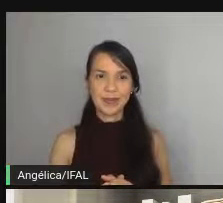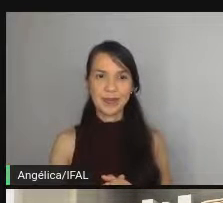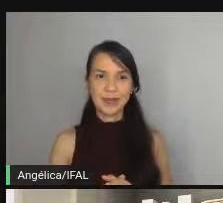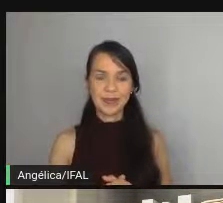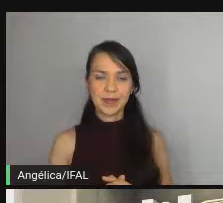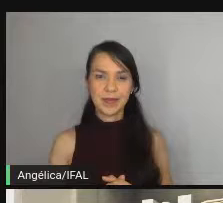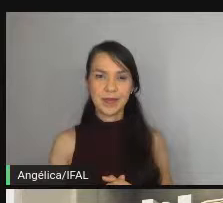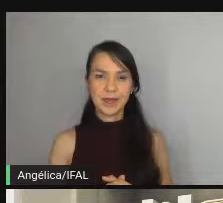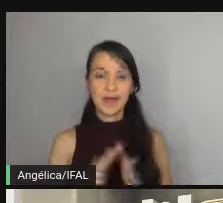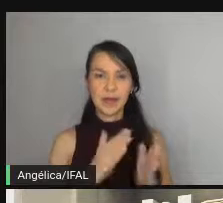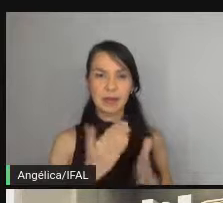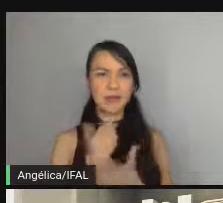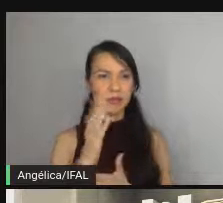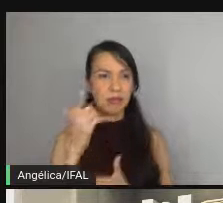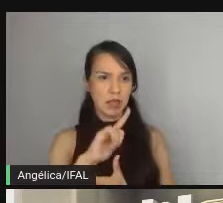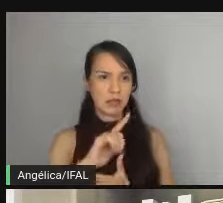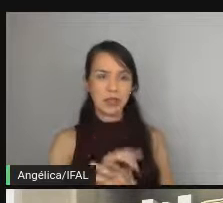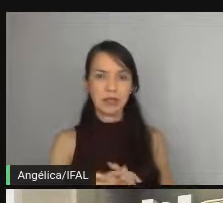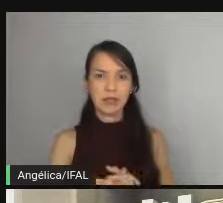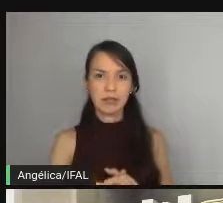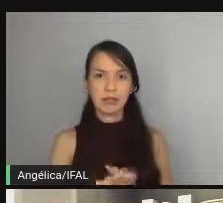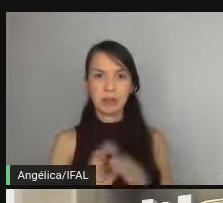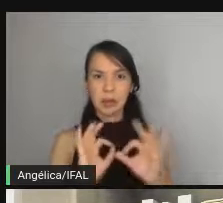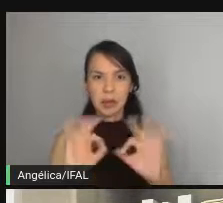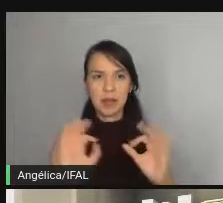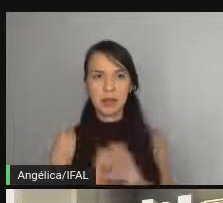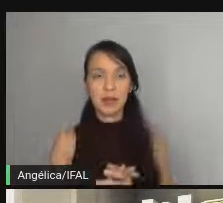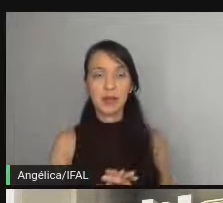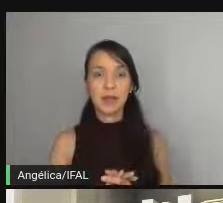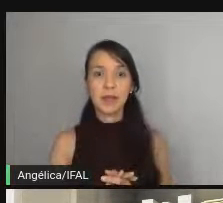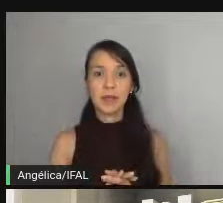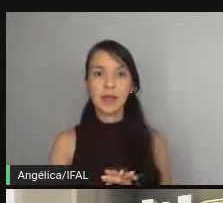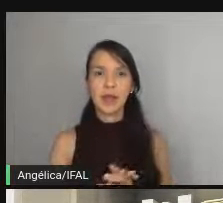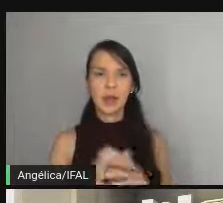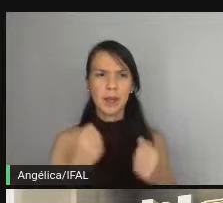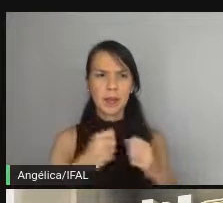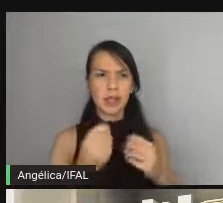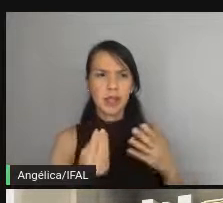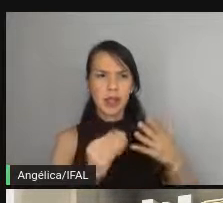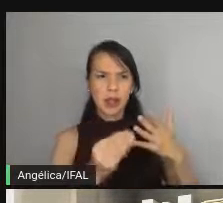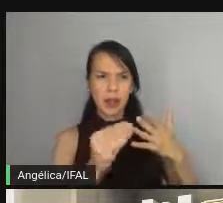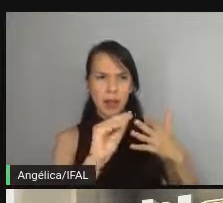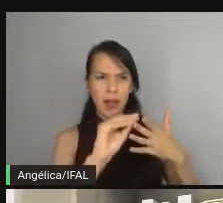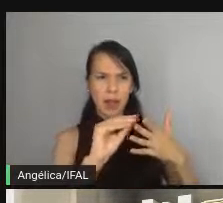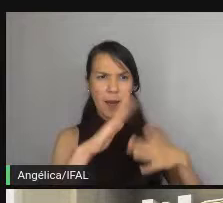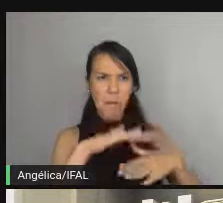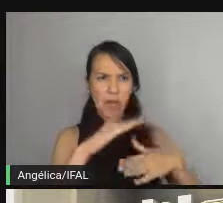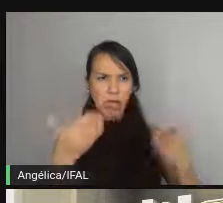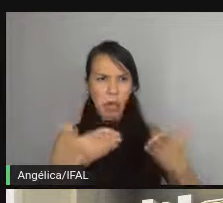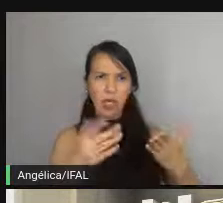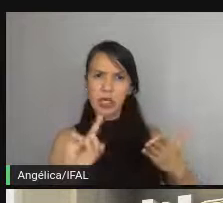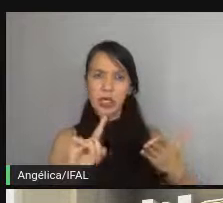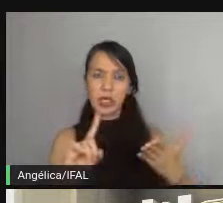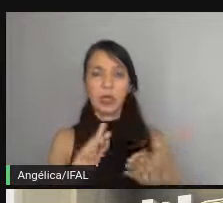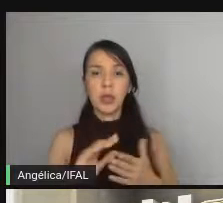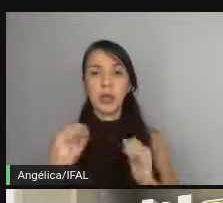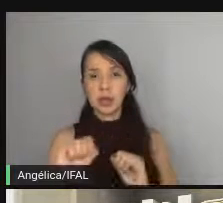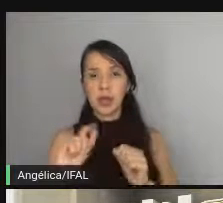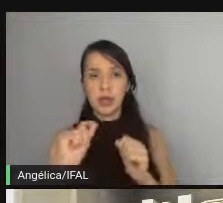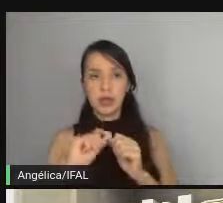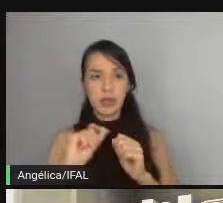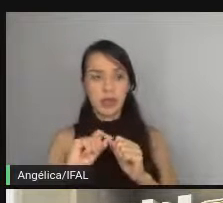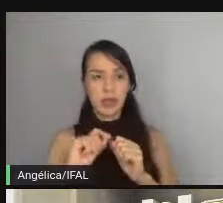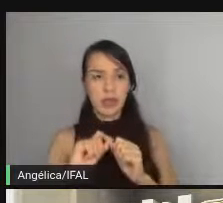então passou pessoal perfeito precisa implementar alguma coisa mais agora não a gente pode aplicar